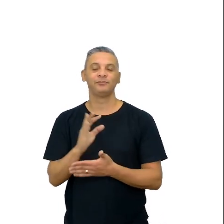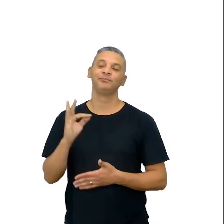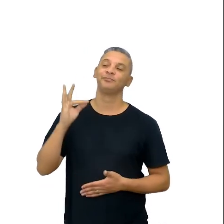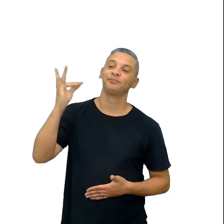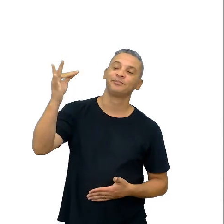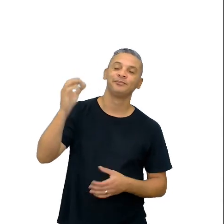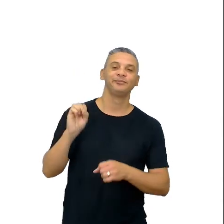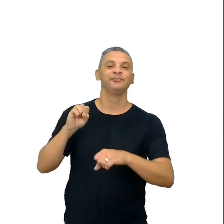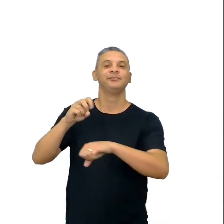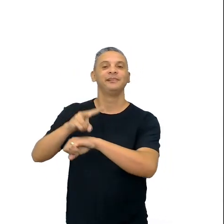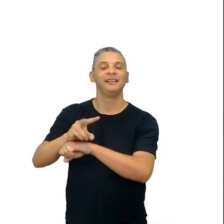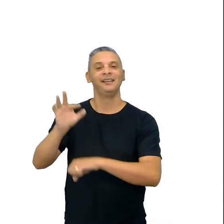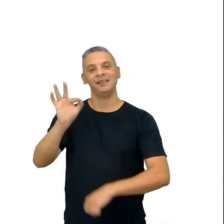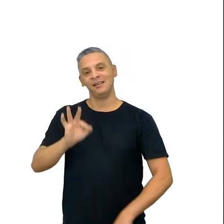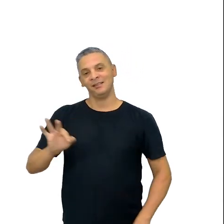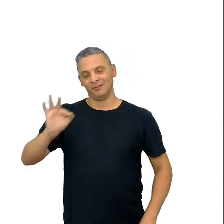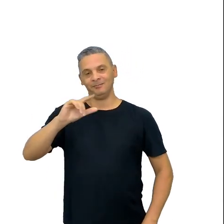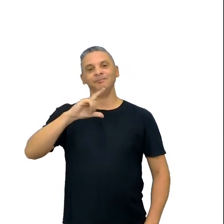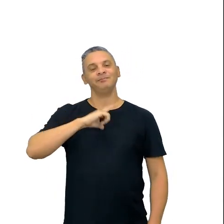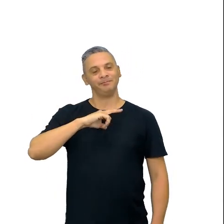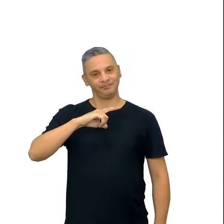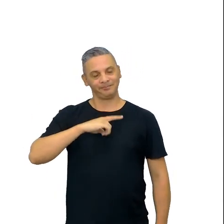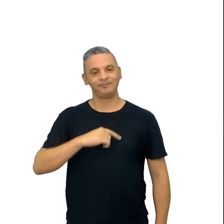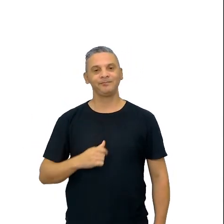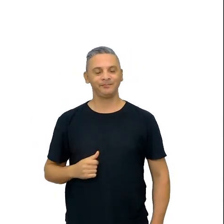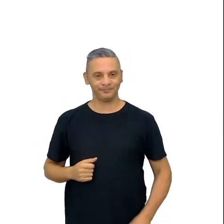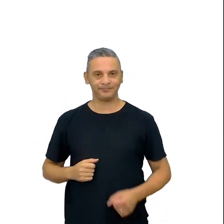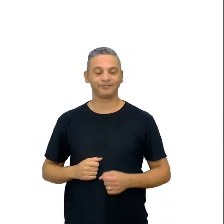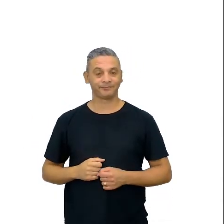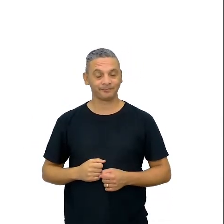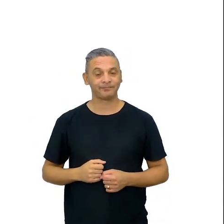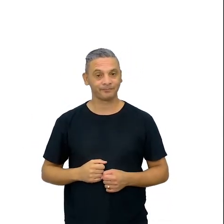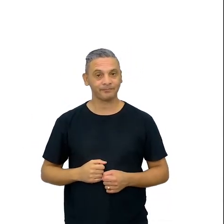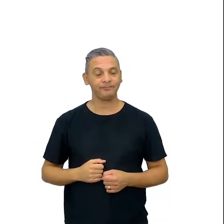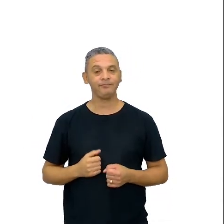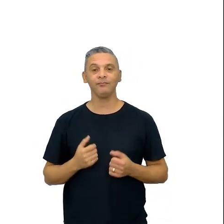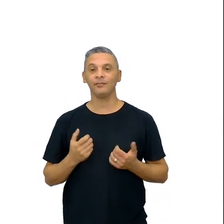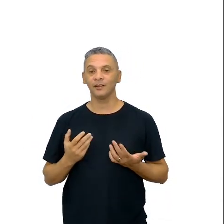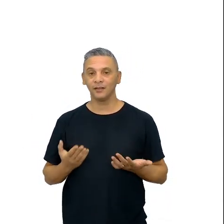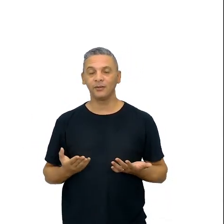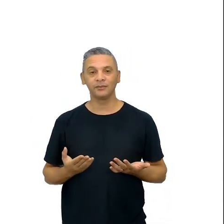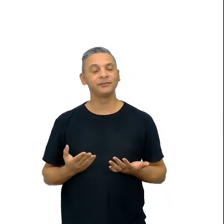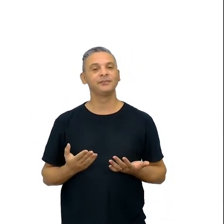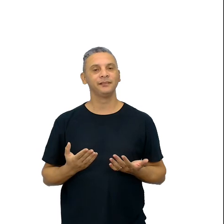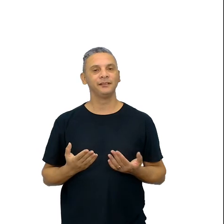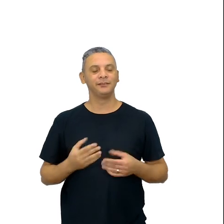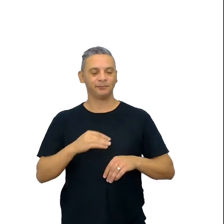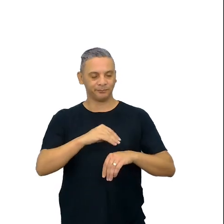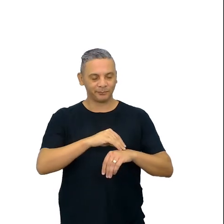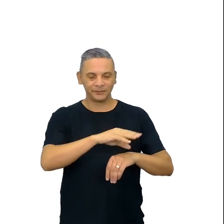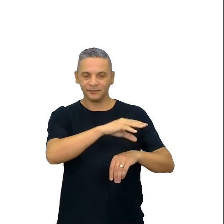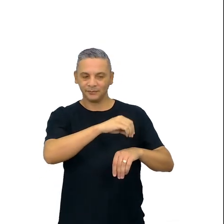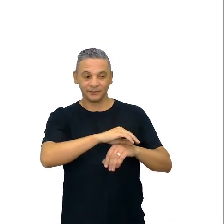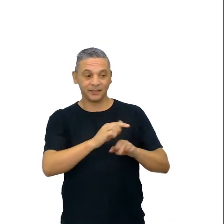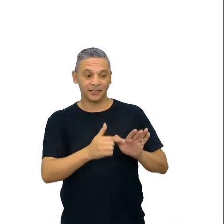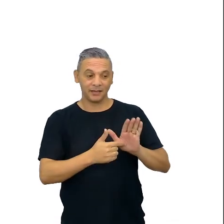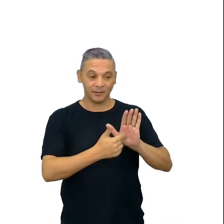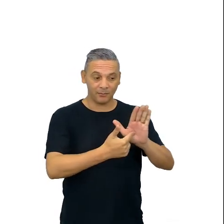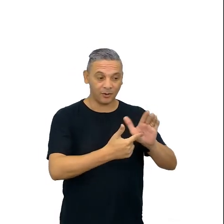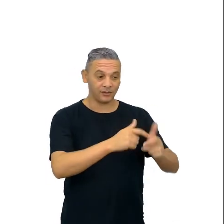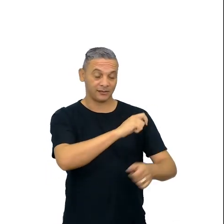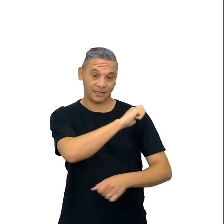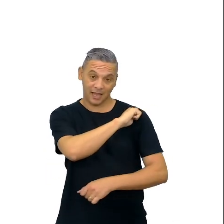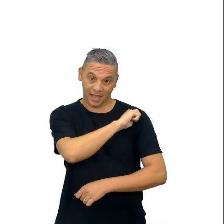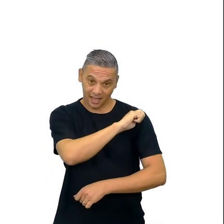né, a gente vai ter alunos que vão viver uma vida acadêmica. E a gente não tem porquê não mostrar agora, não deixar, pelo